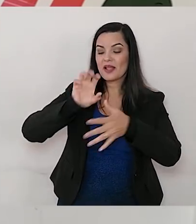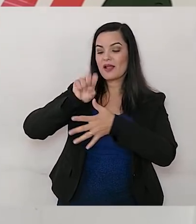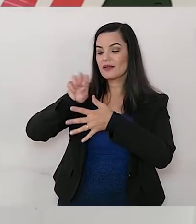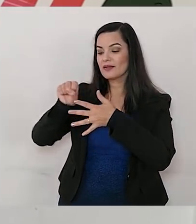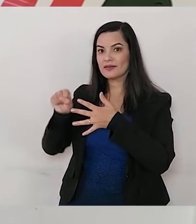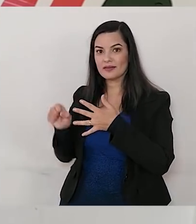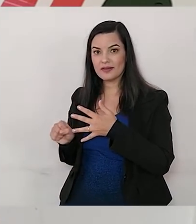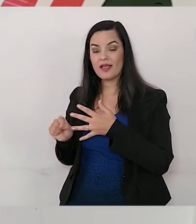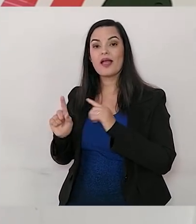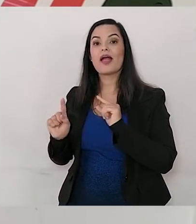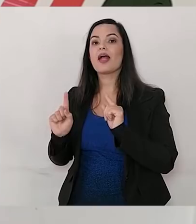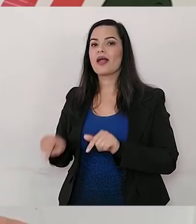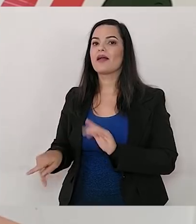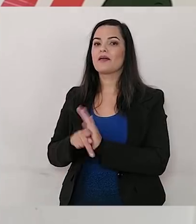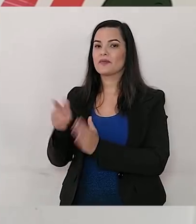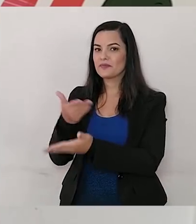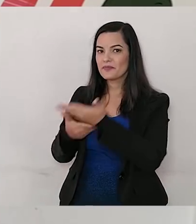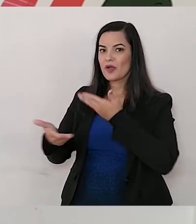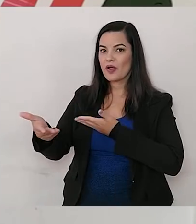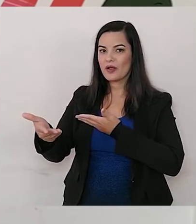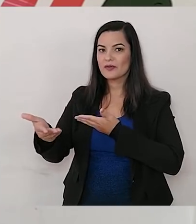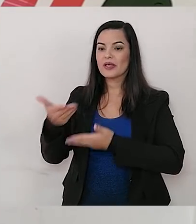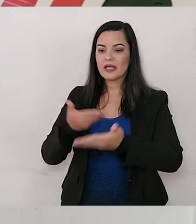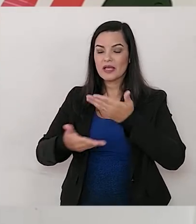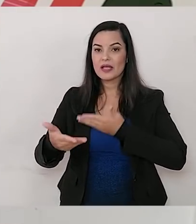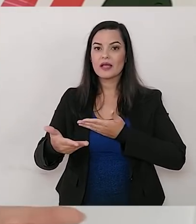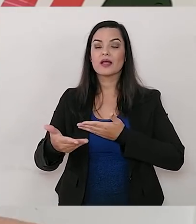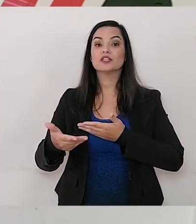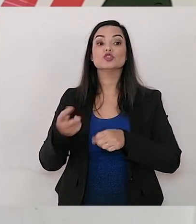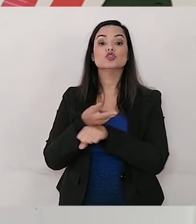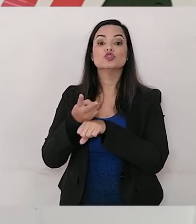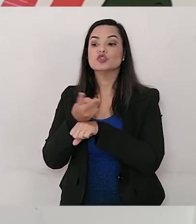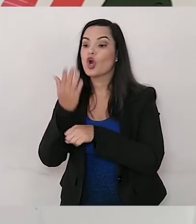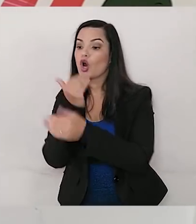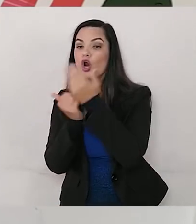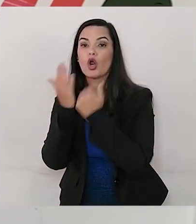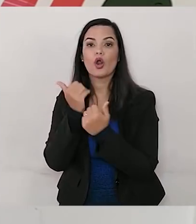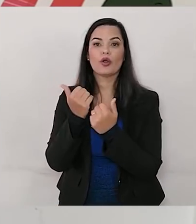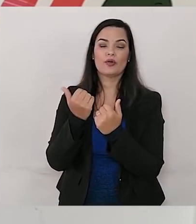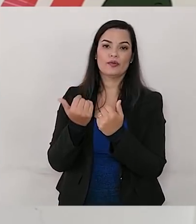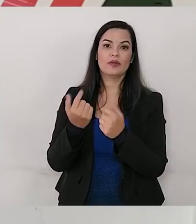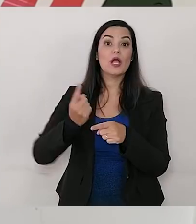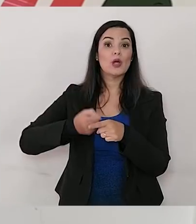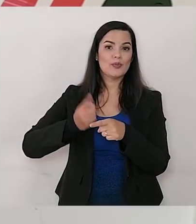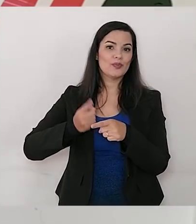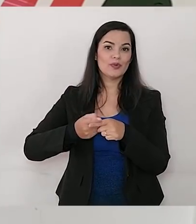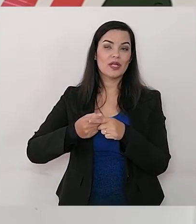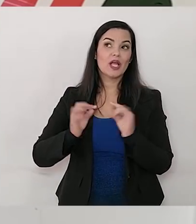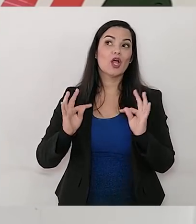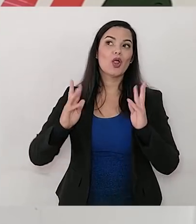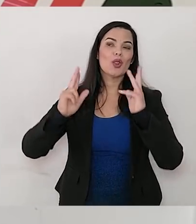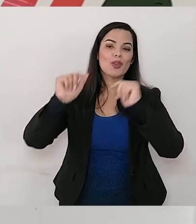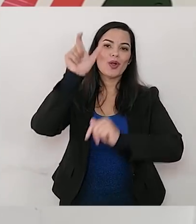alimentar, ela é uma relação, como o próprio nome já diz, de busca de alimentos, porque são dos alimentos que